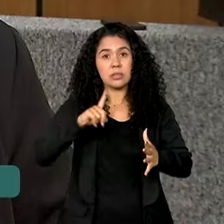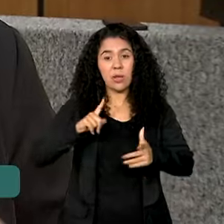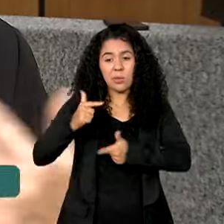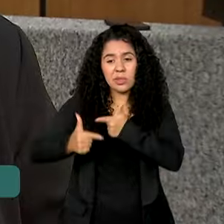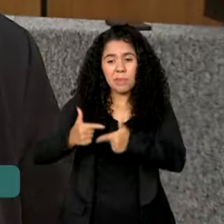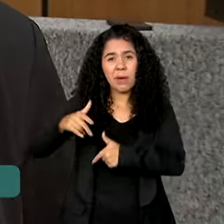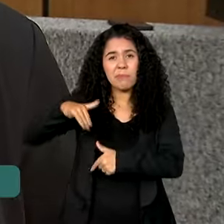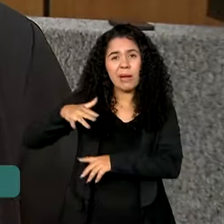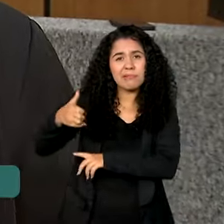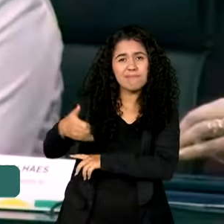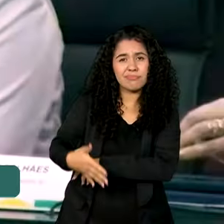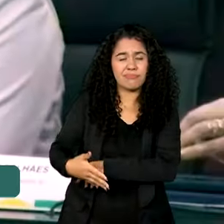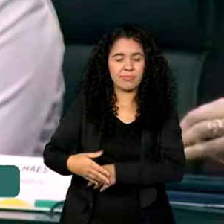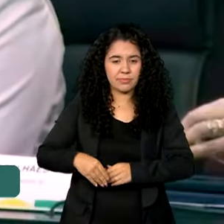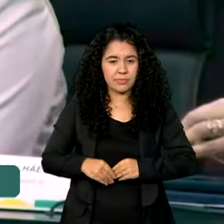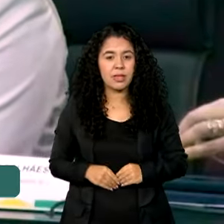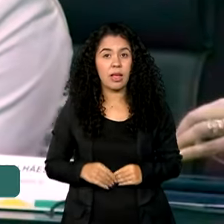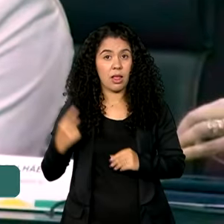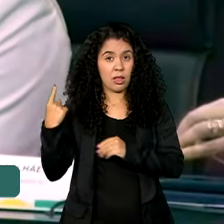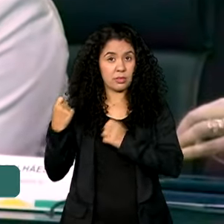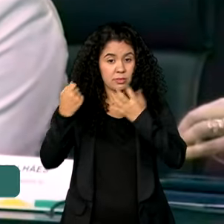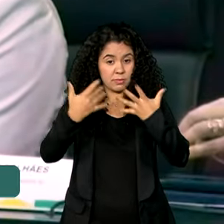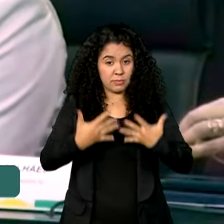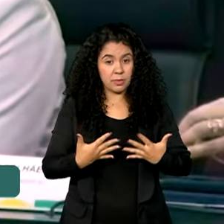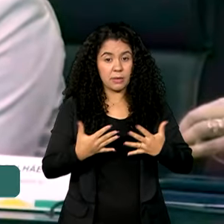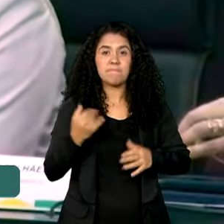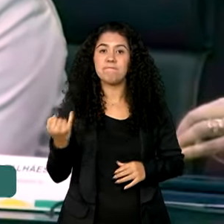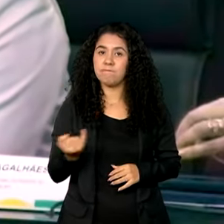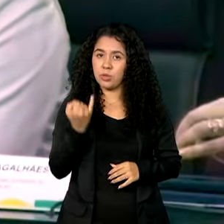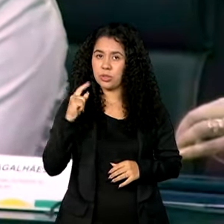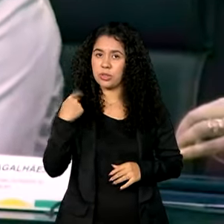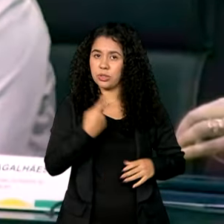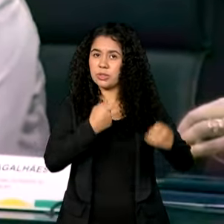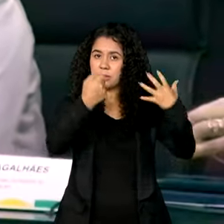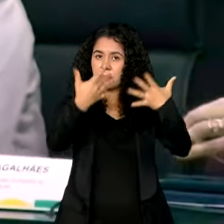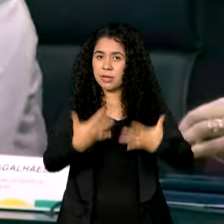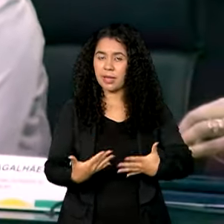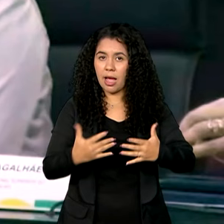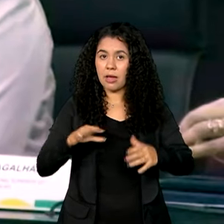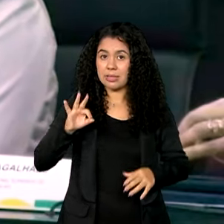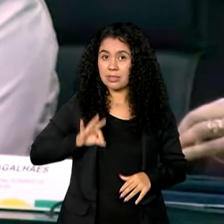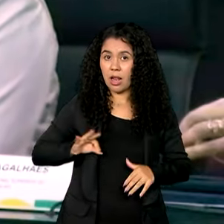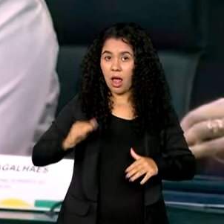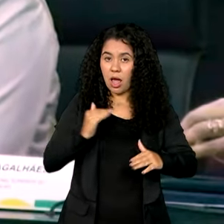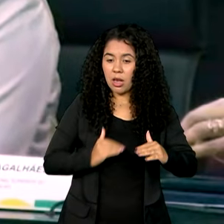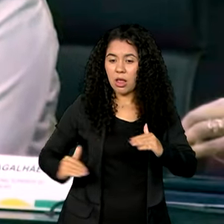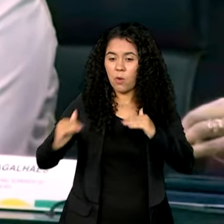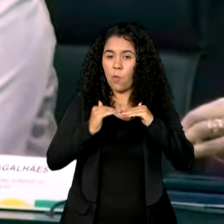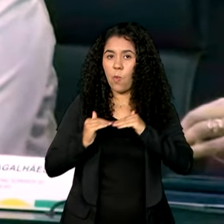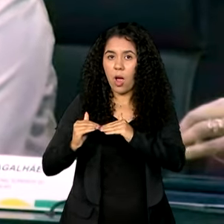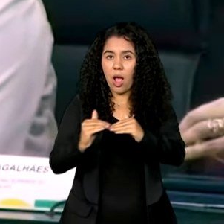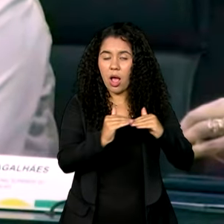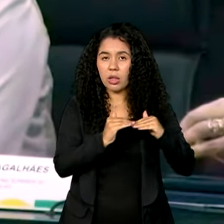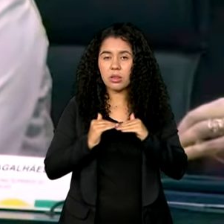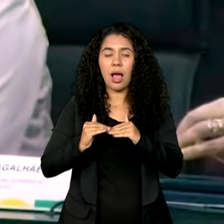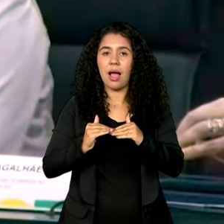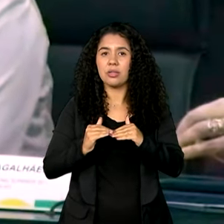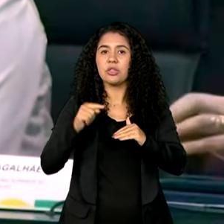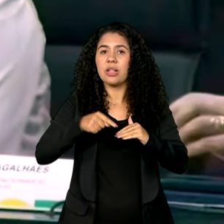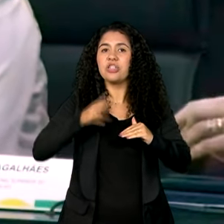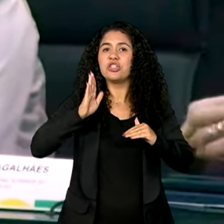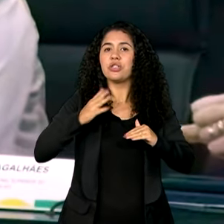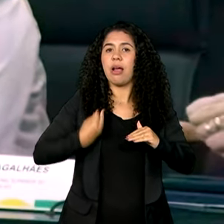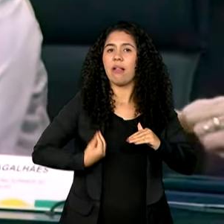obra mais precarizada. É importante a gente destacar que a igualdade salarial está prevista desde